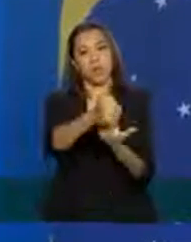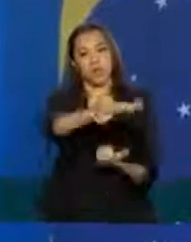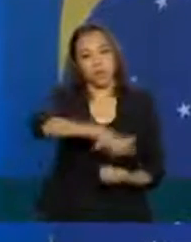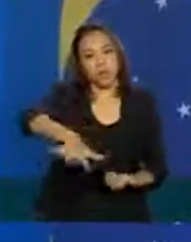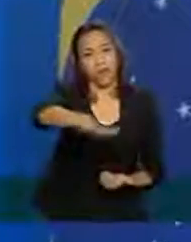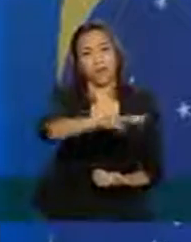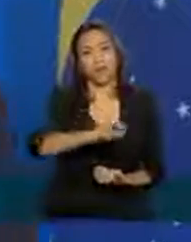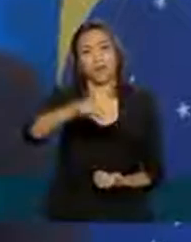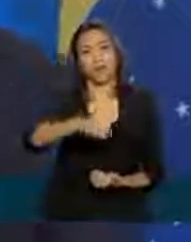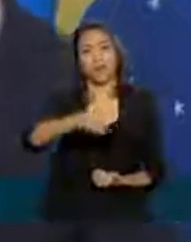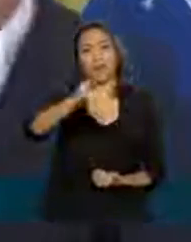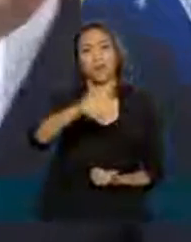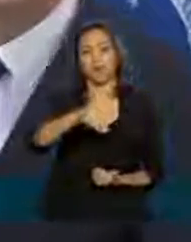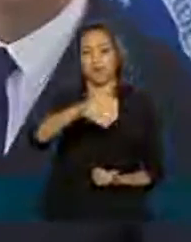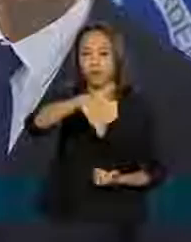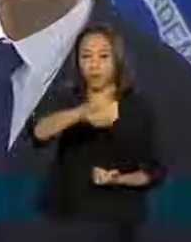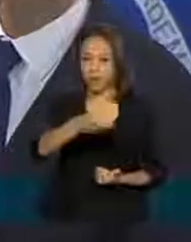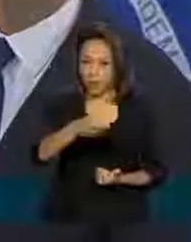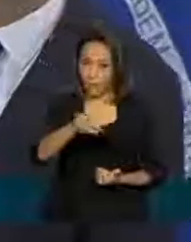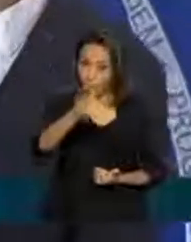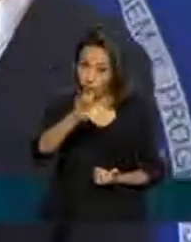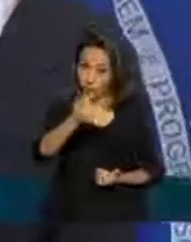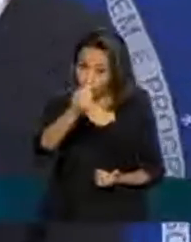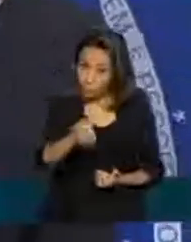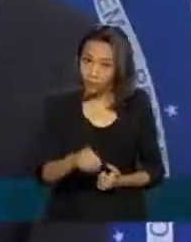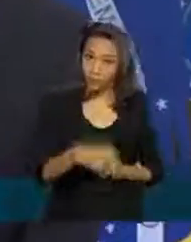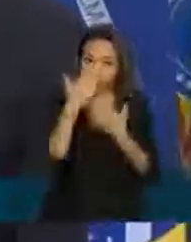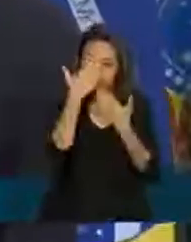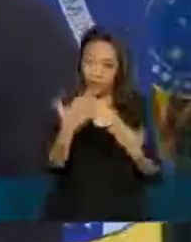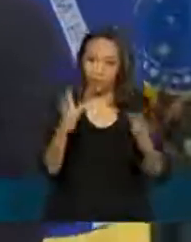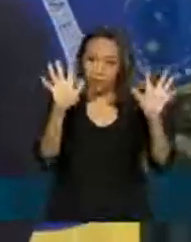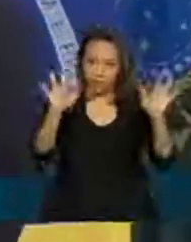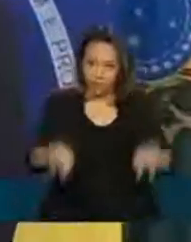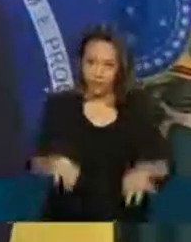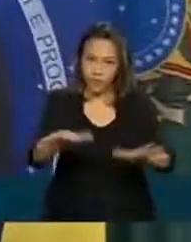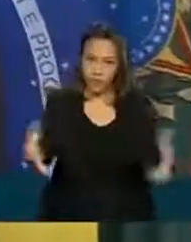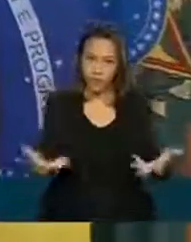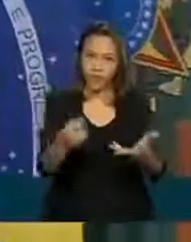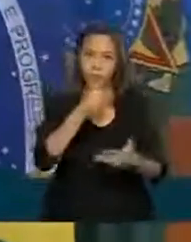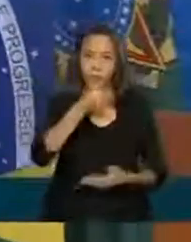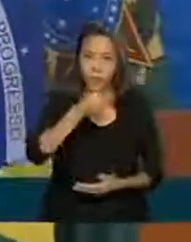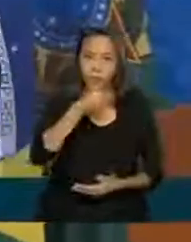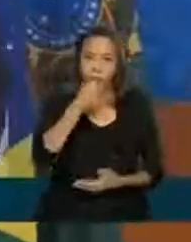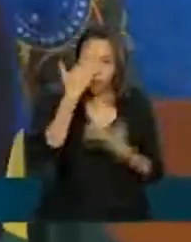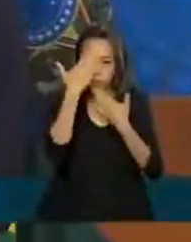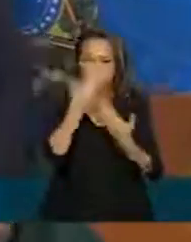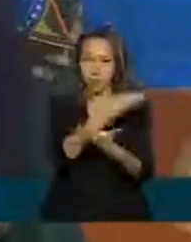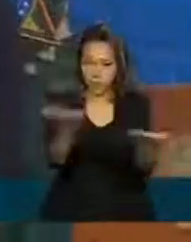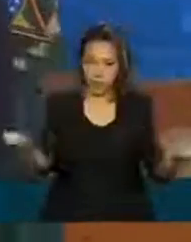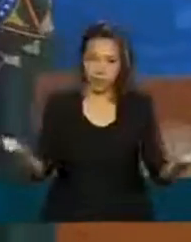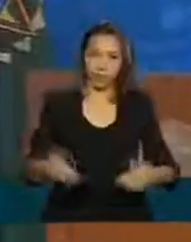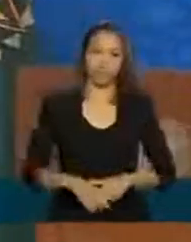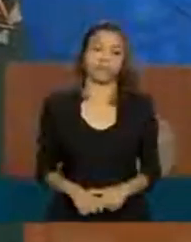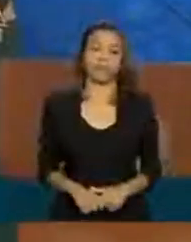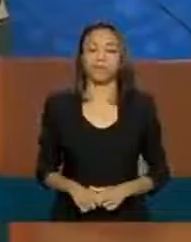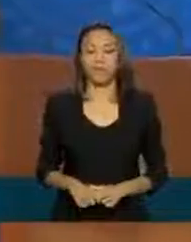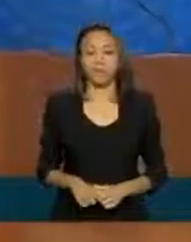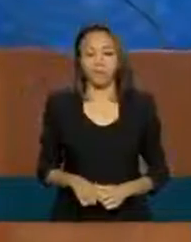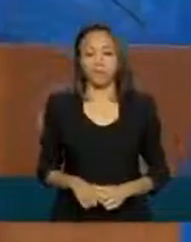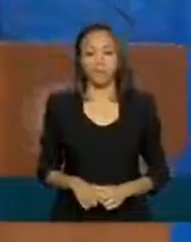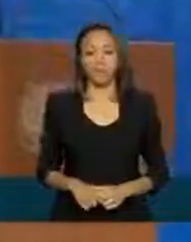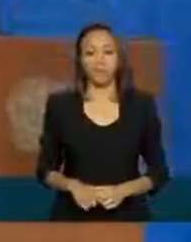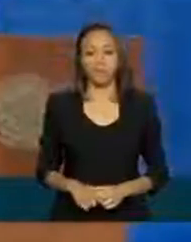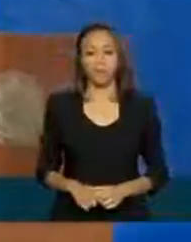facilmente obrigado gente, está encerrada essa coletiva obrigada a todos por favor obrigada